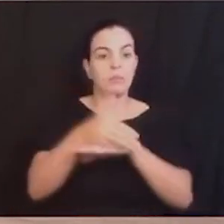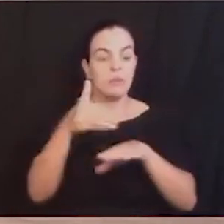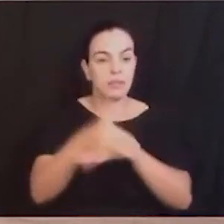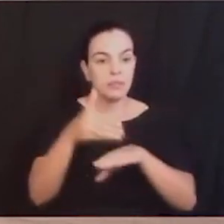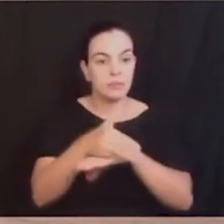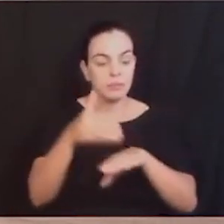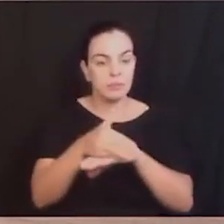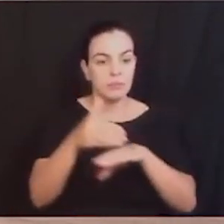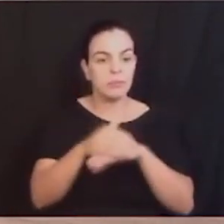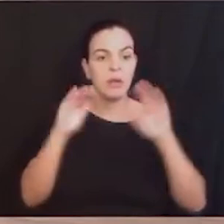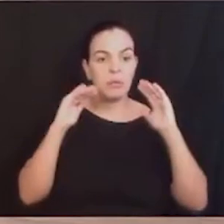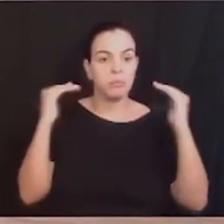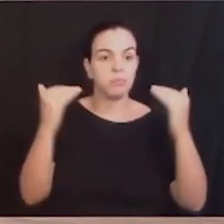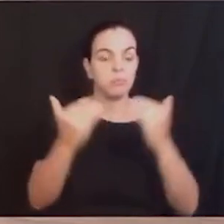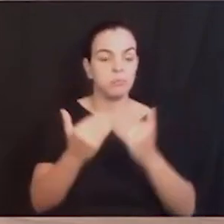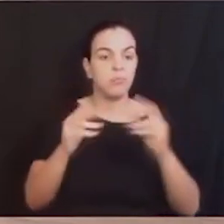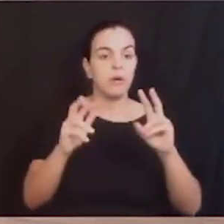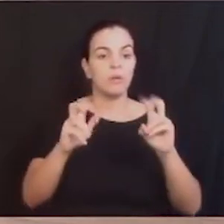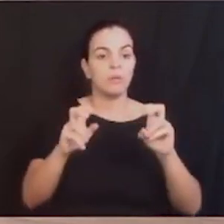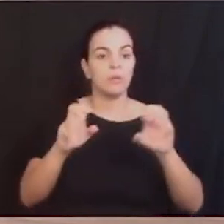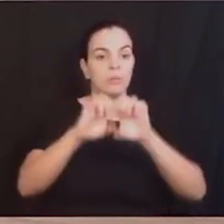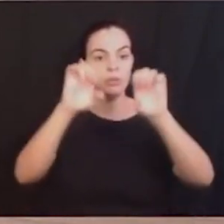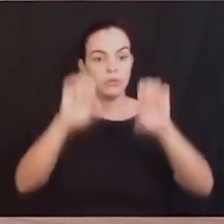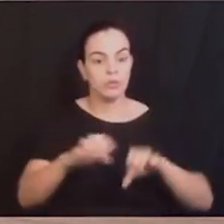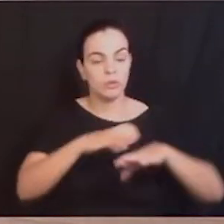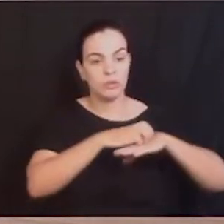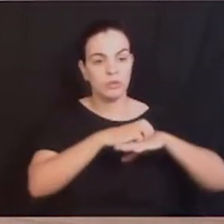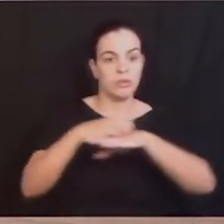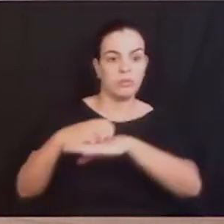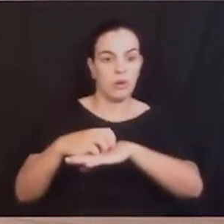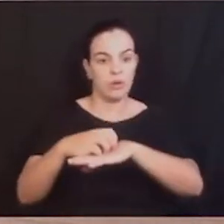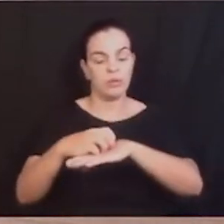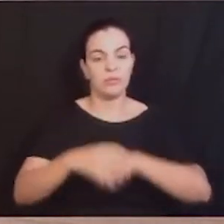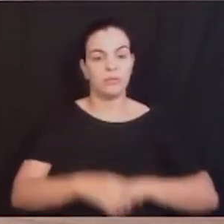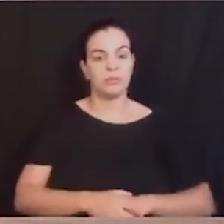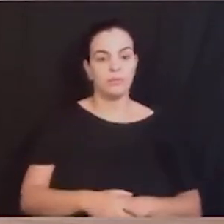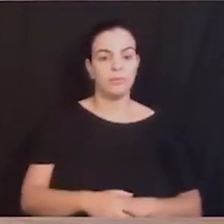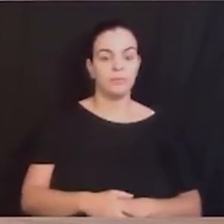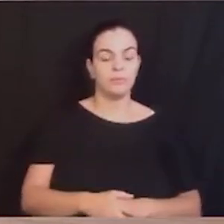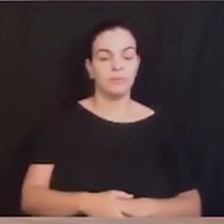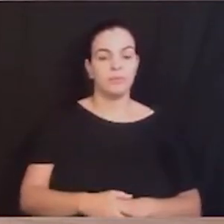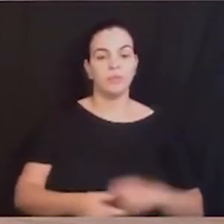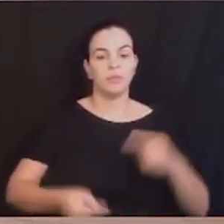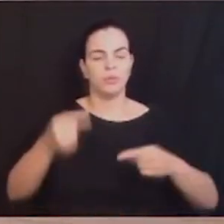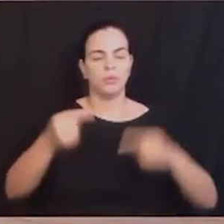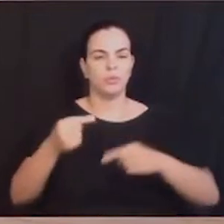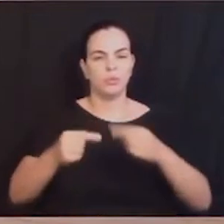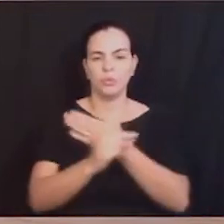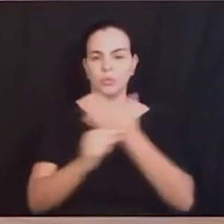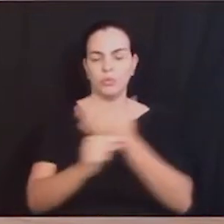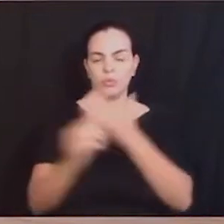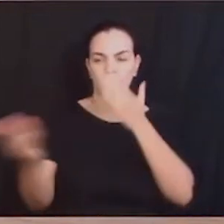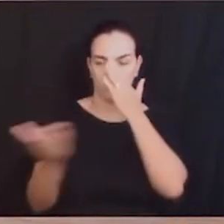reestruturação da rede integrada de transporte. RIT. Em discussão, para discutir o autor da matéria,